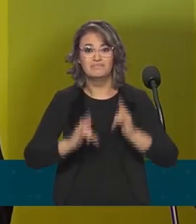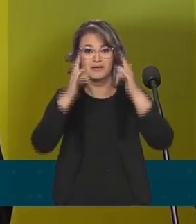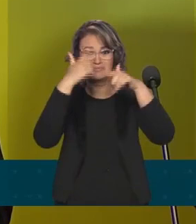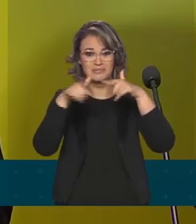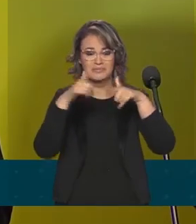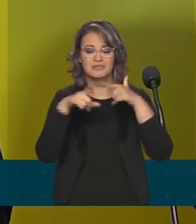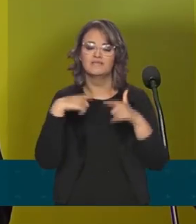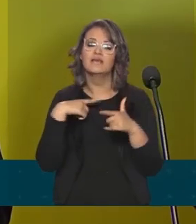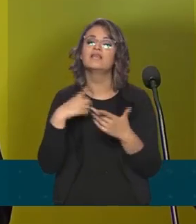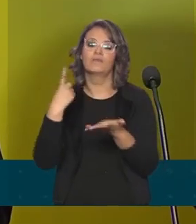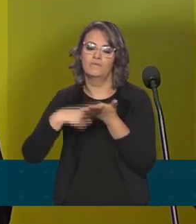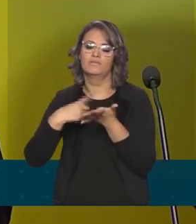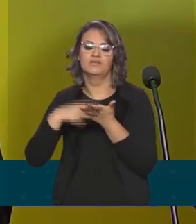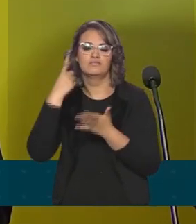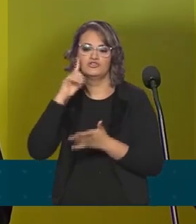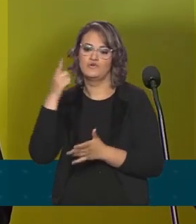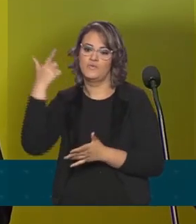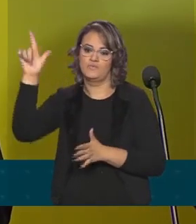logística.